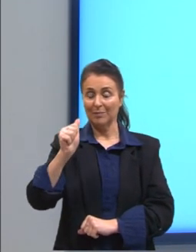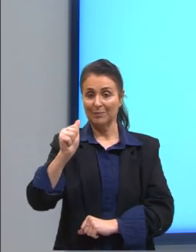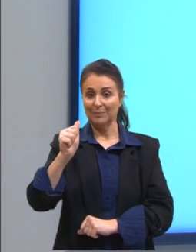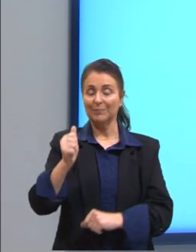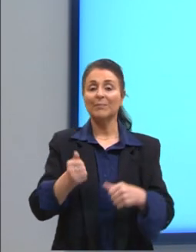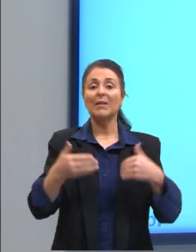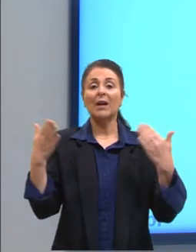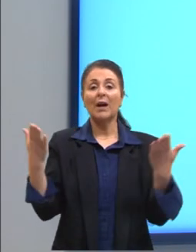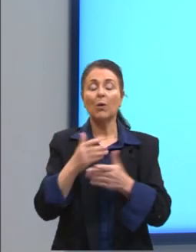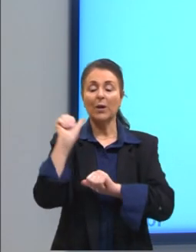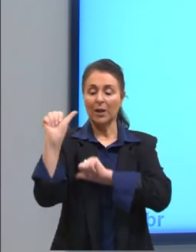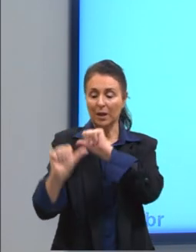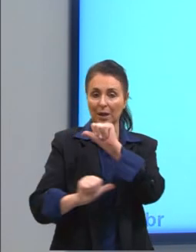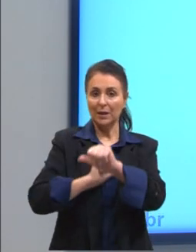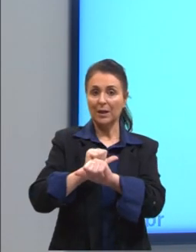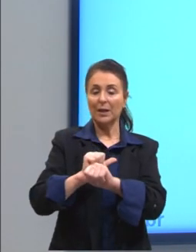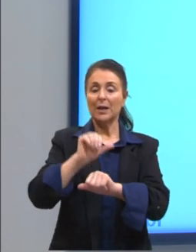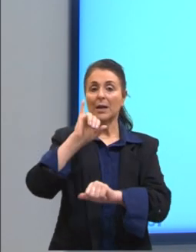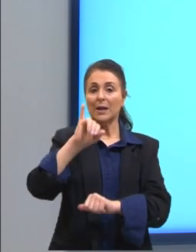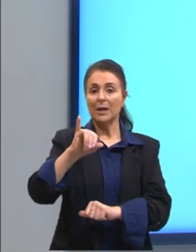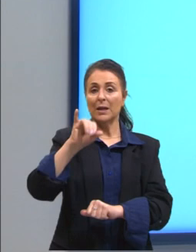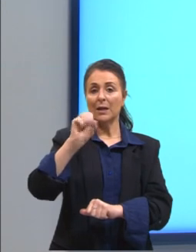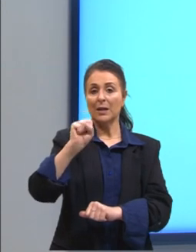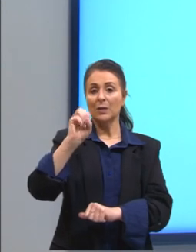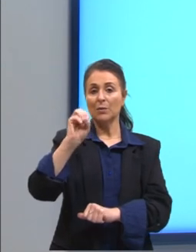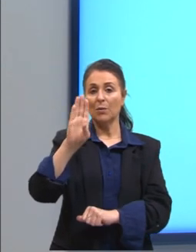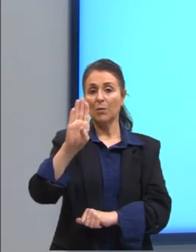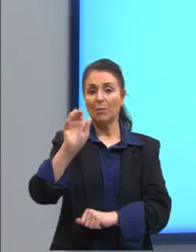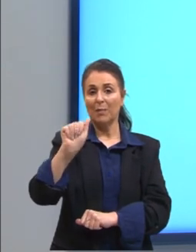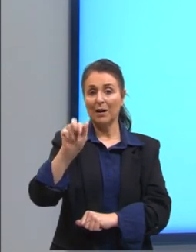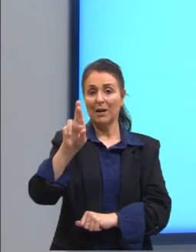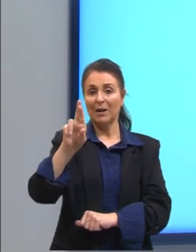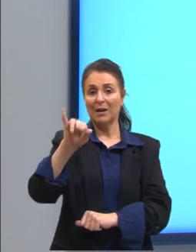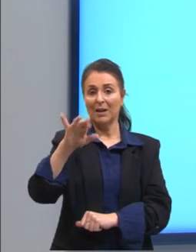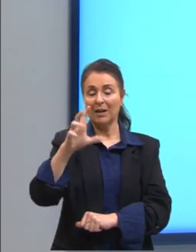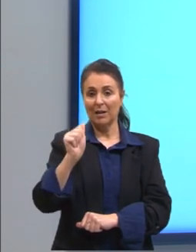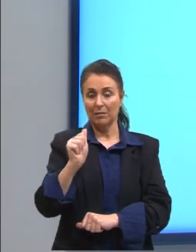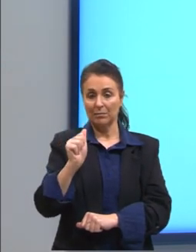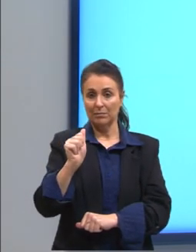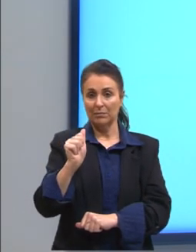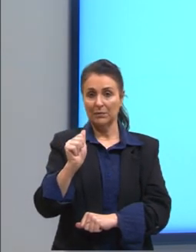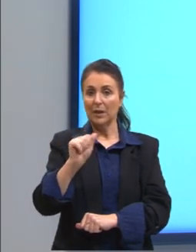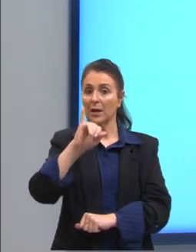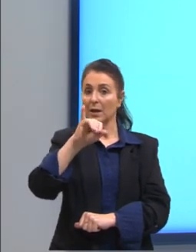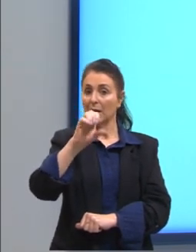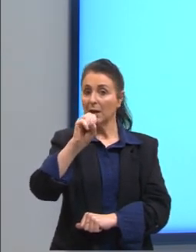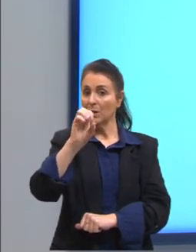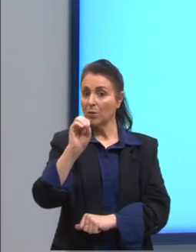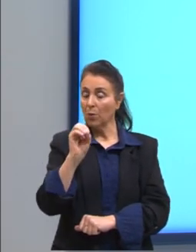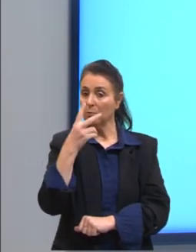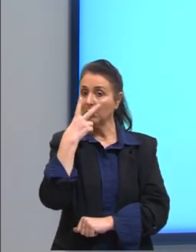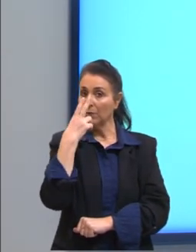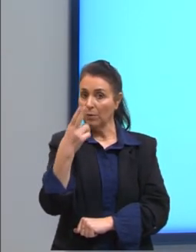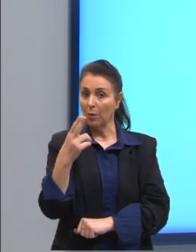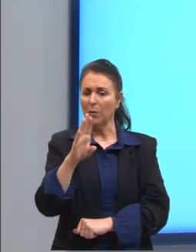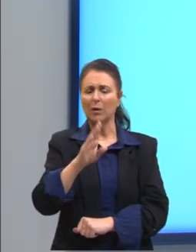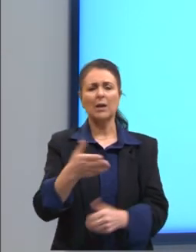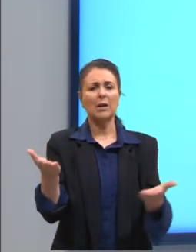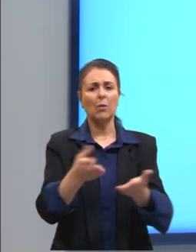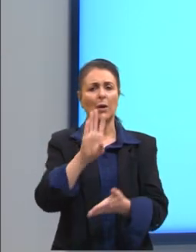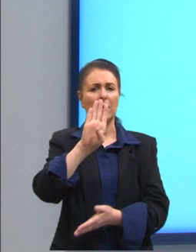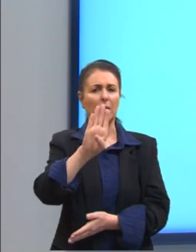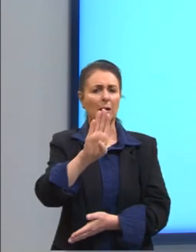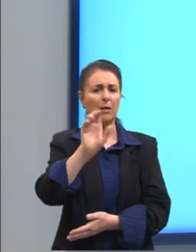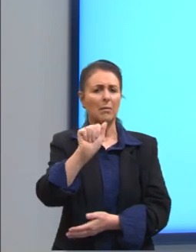Agora, a transformação isobárica. De novo, iso igual bárica. O lembra bárica? Talvez isso não